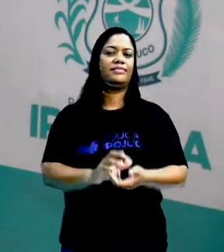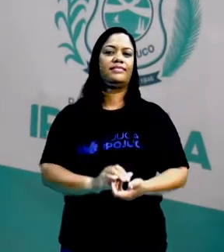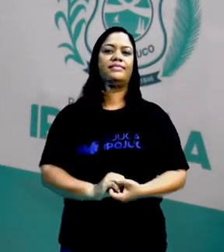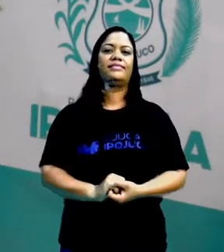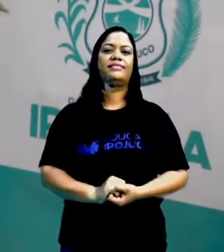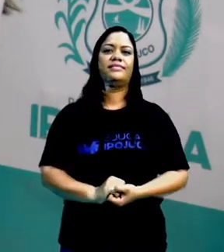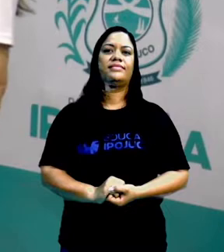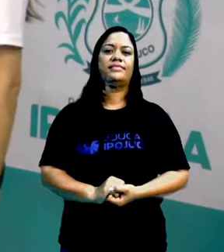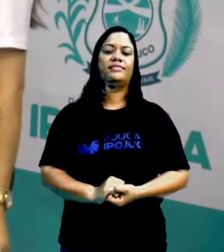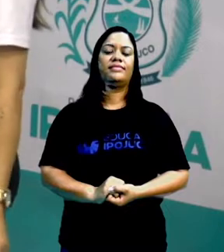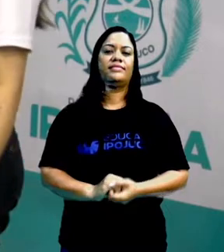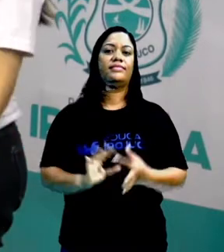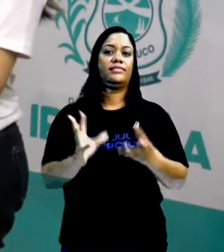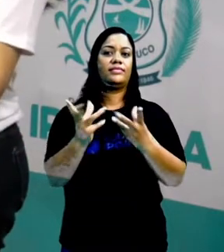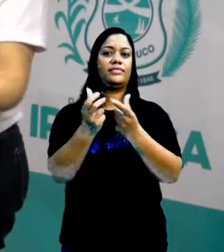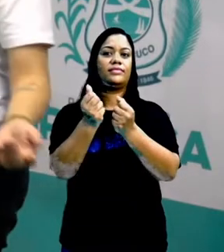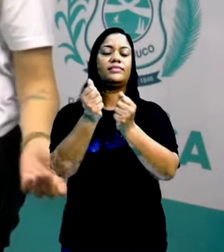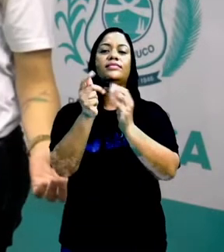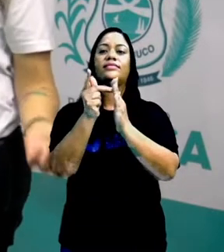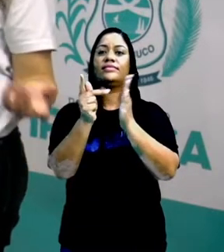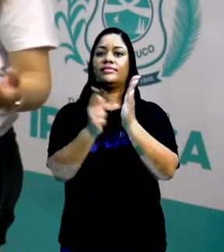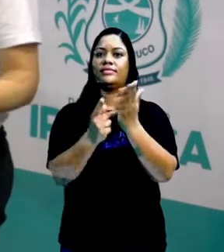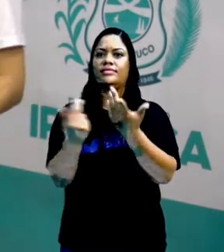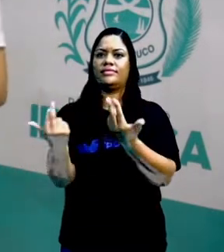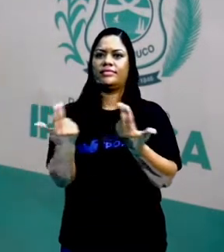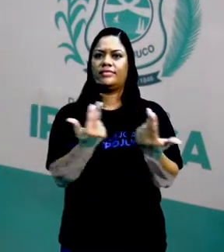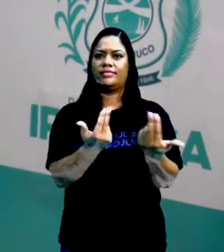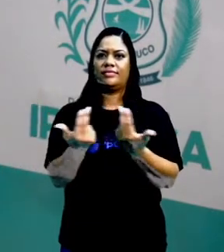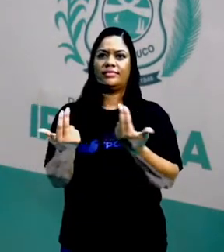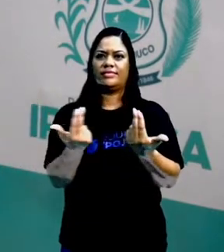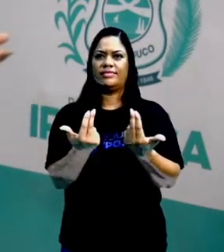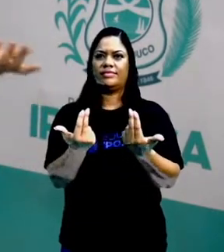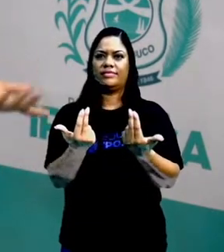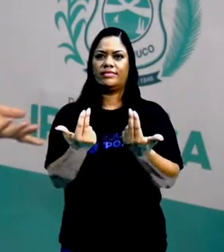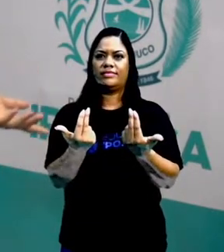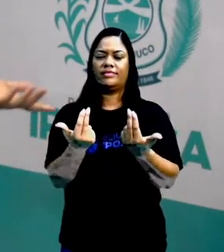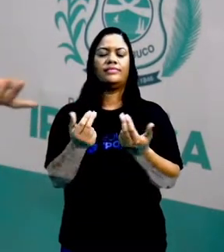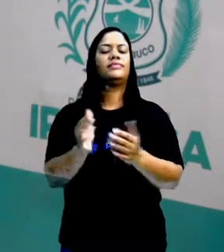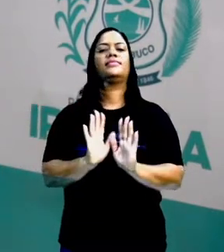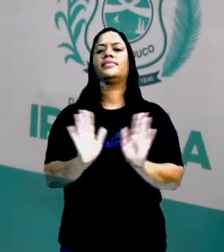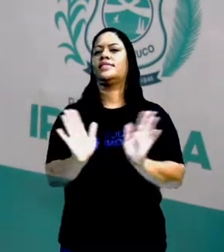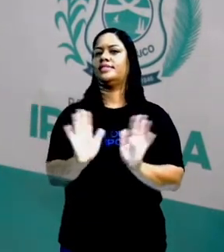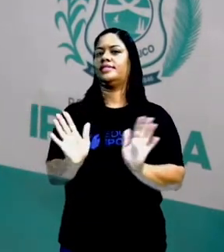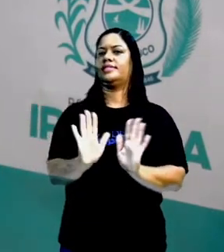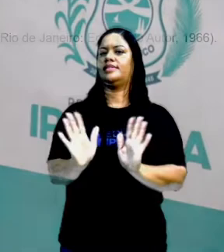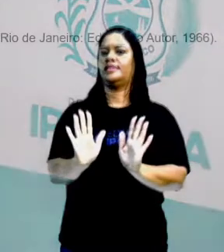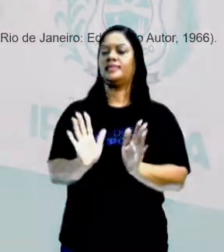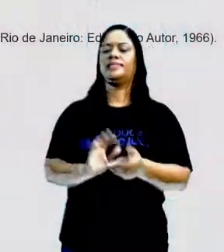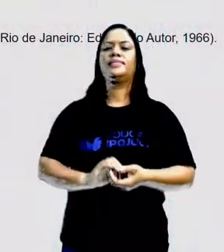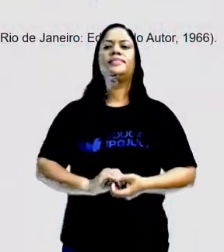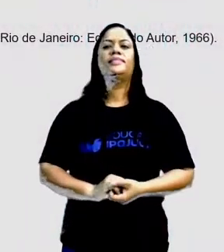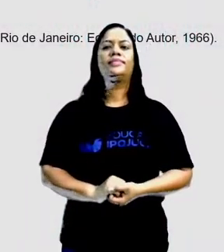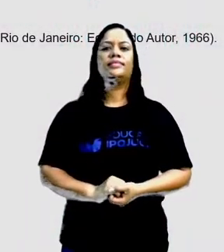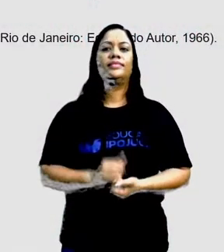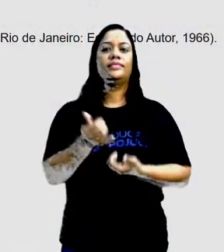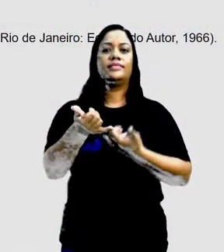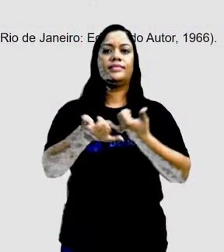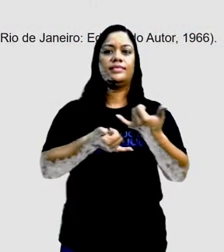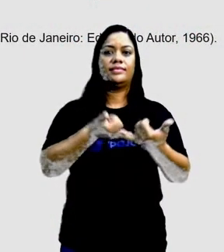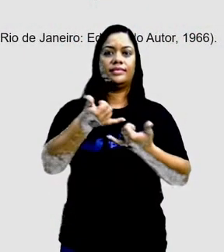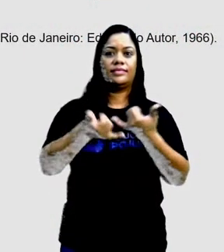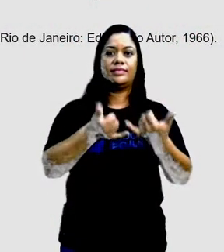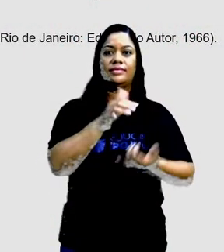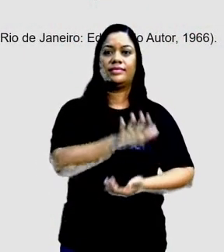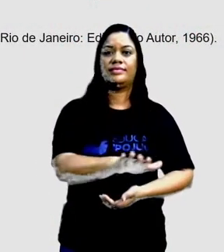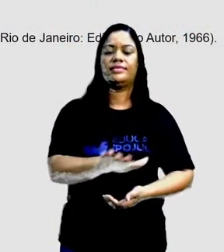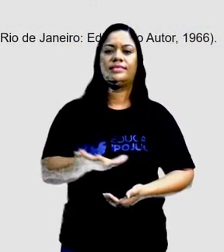vamos lá. Todos os poemas são iguais? O que é que vocês acham? Claro que não, né, gente? Olha só. Brinquedos de